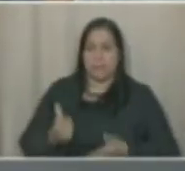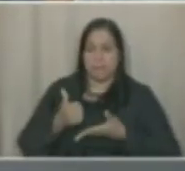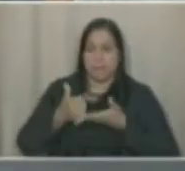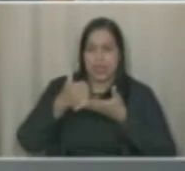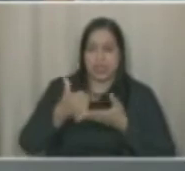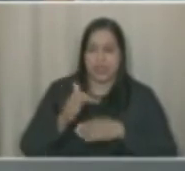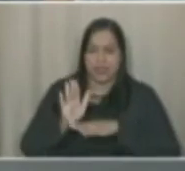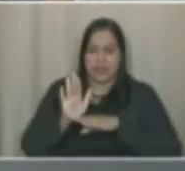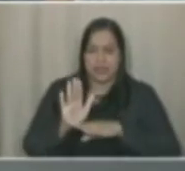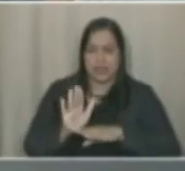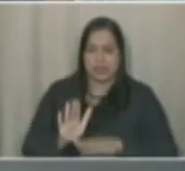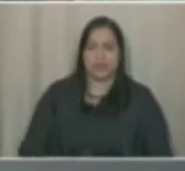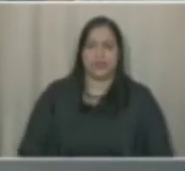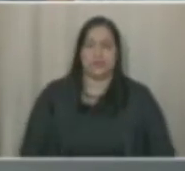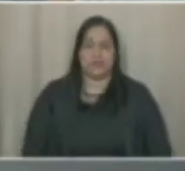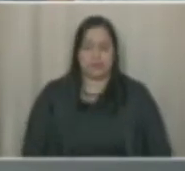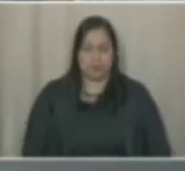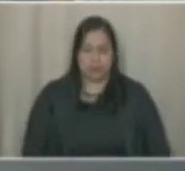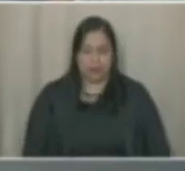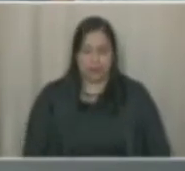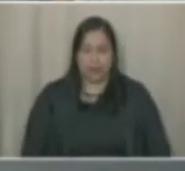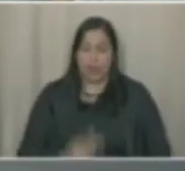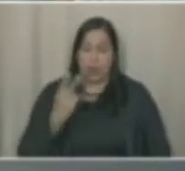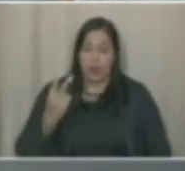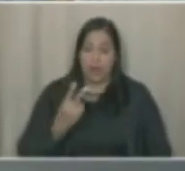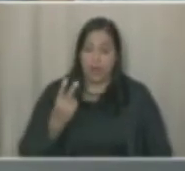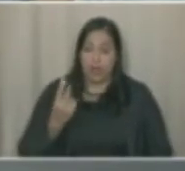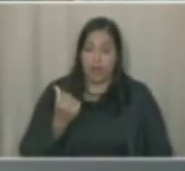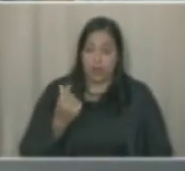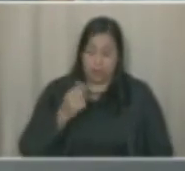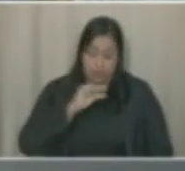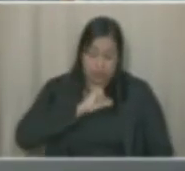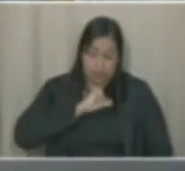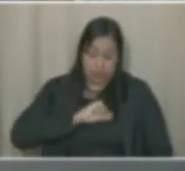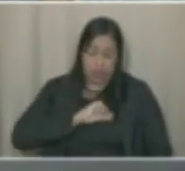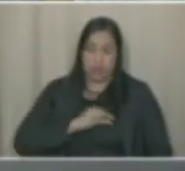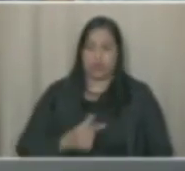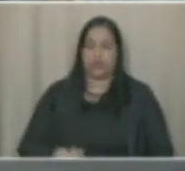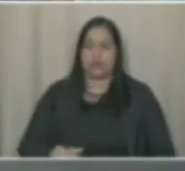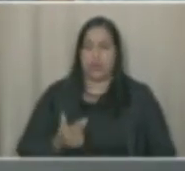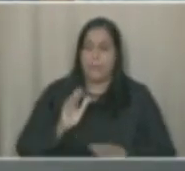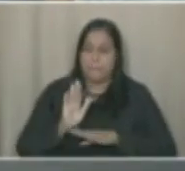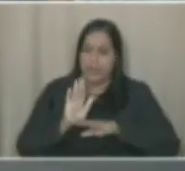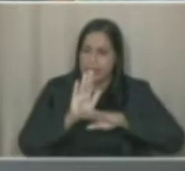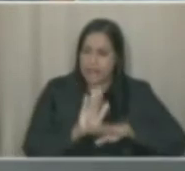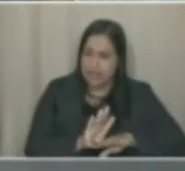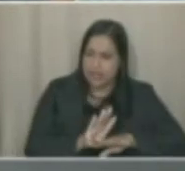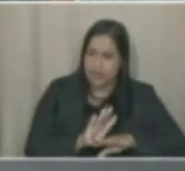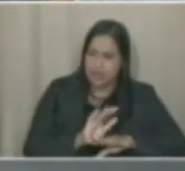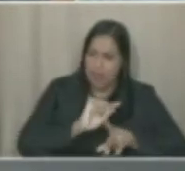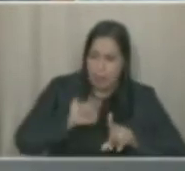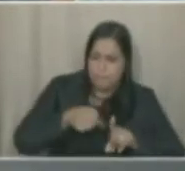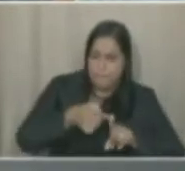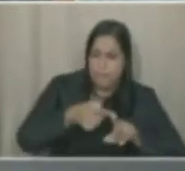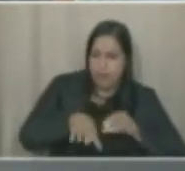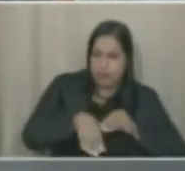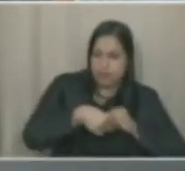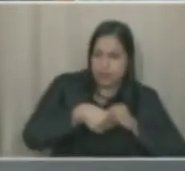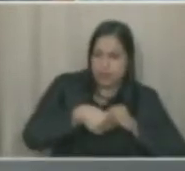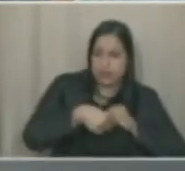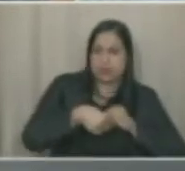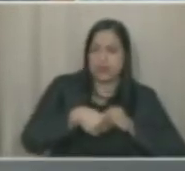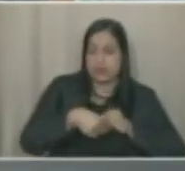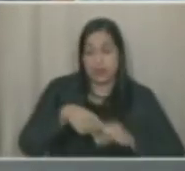ao valor integral do salário, mas nós entendemos que piso é piso, benefício não faz parte do piso, o piso ele precisa